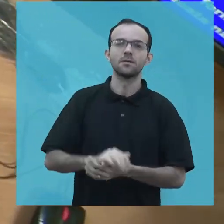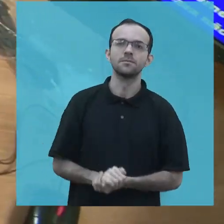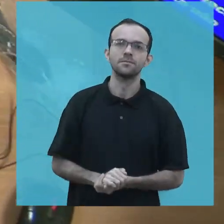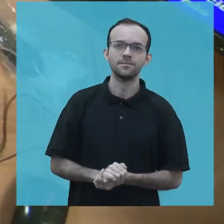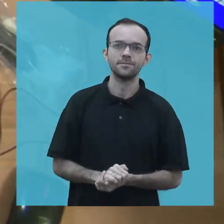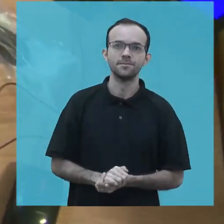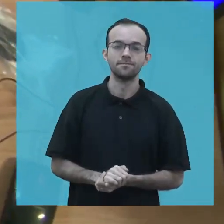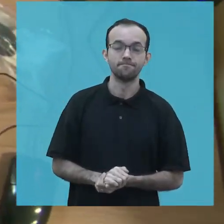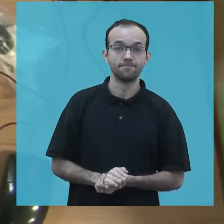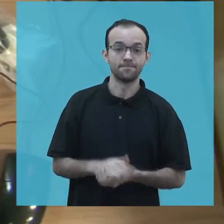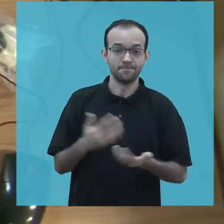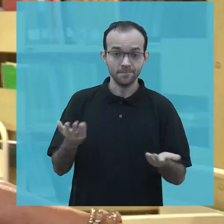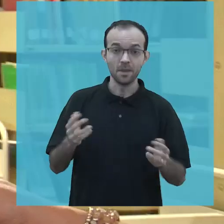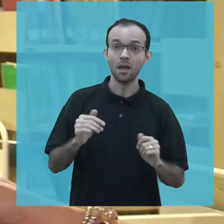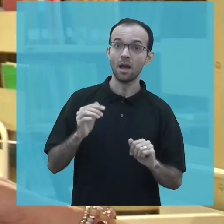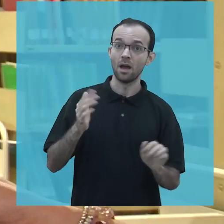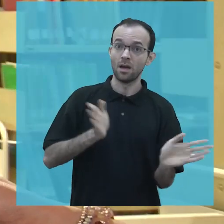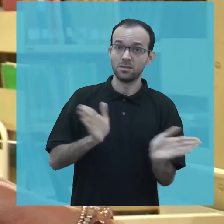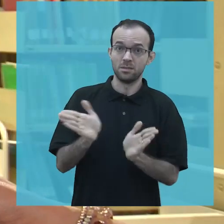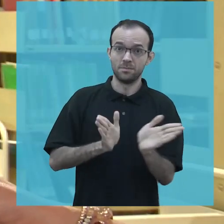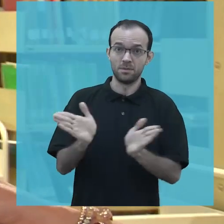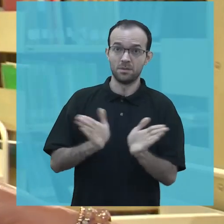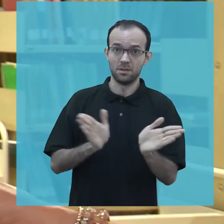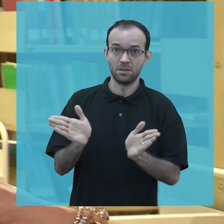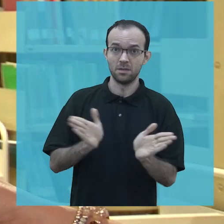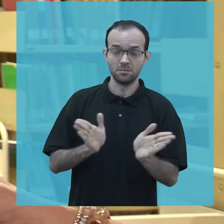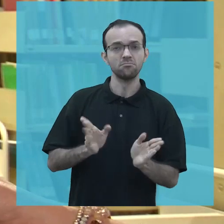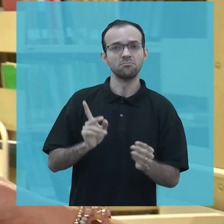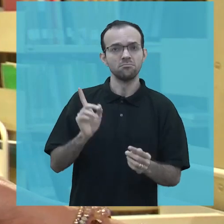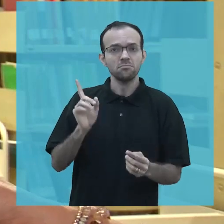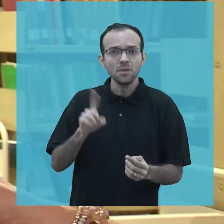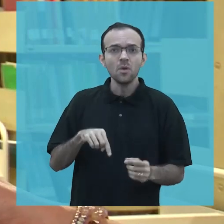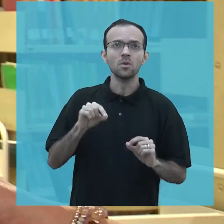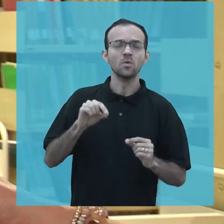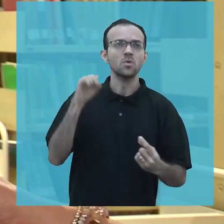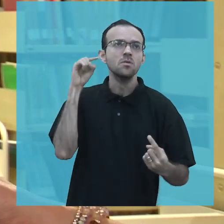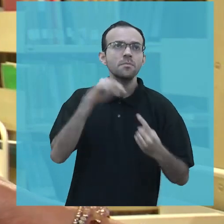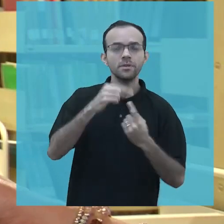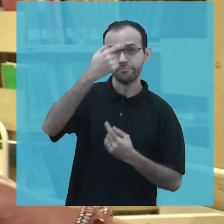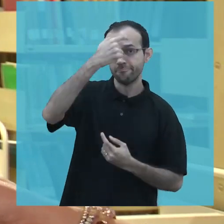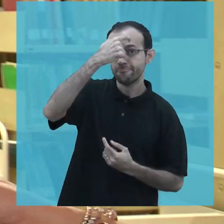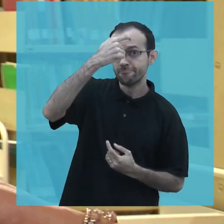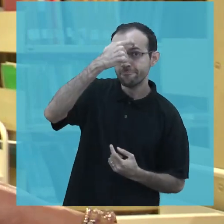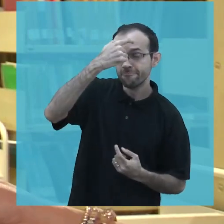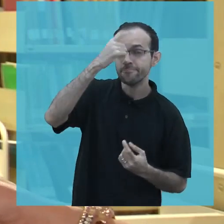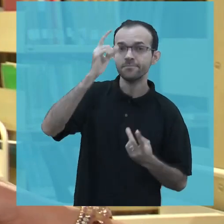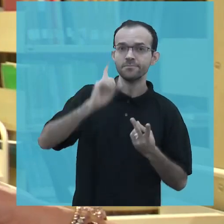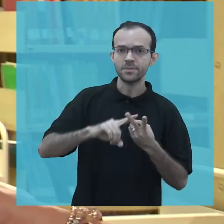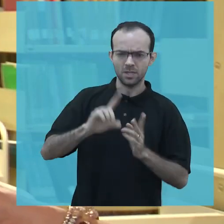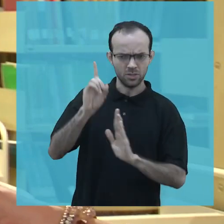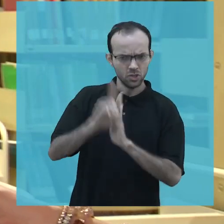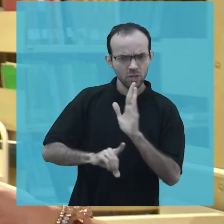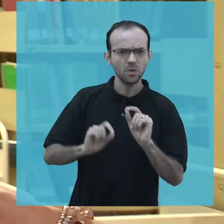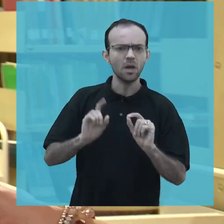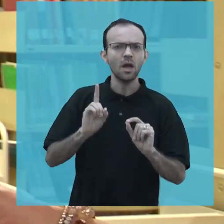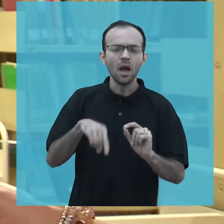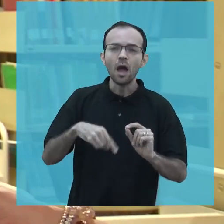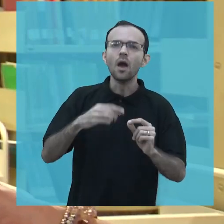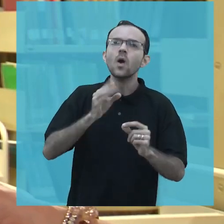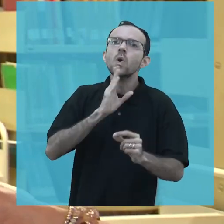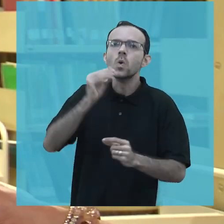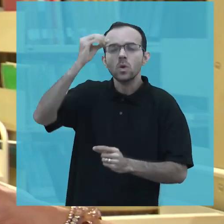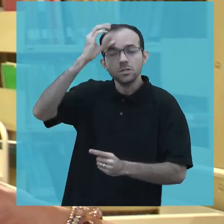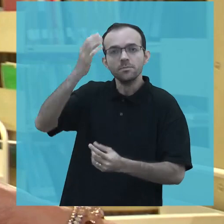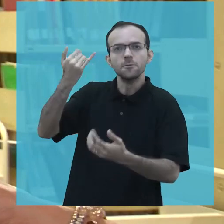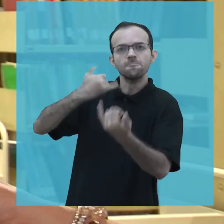física ou sensorial. A gente fala em acessibilidade na perspectiva mais ampla possível, né? Atitudes,